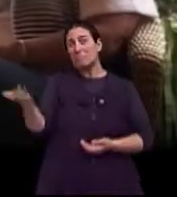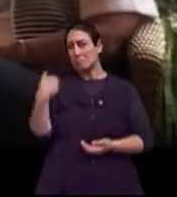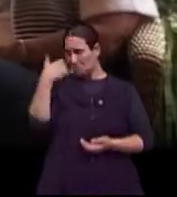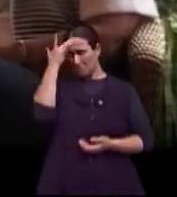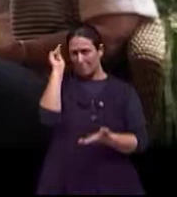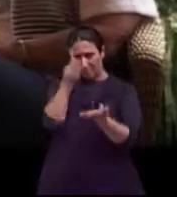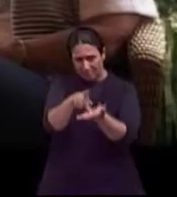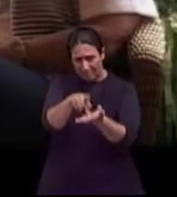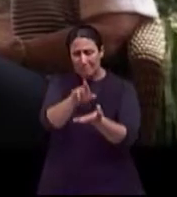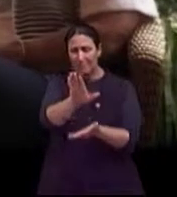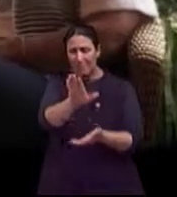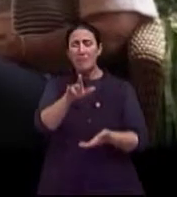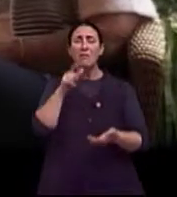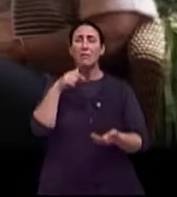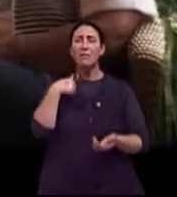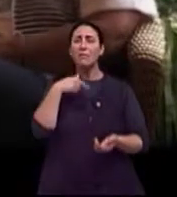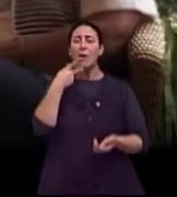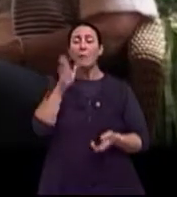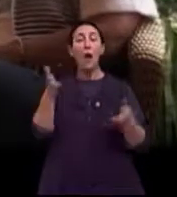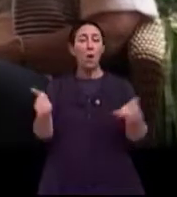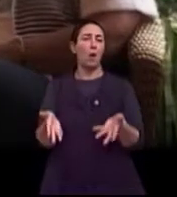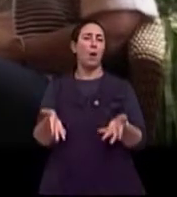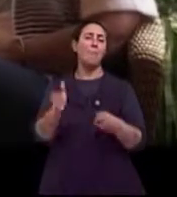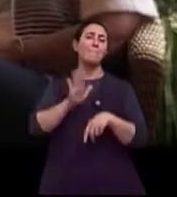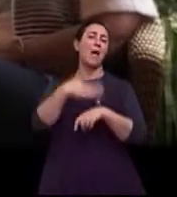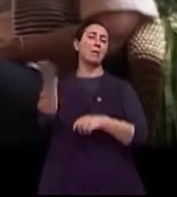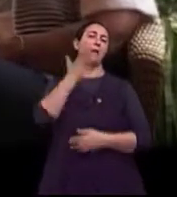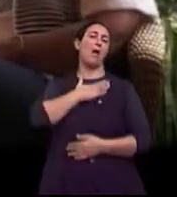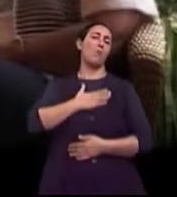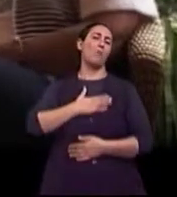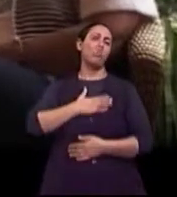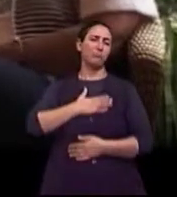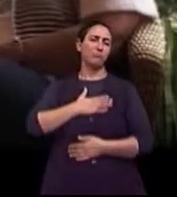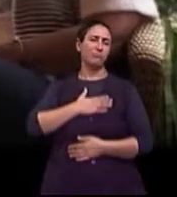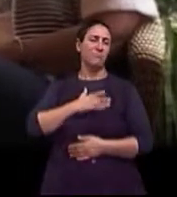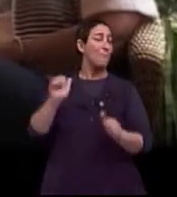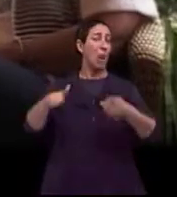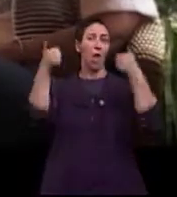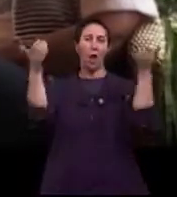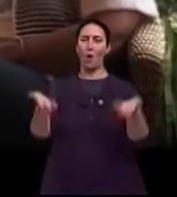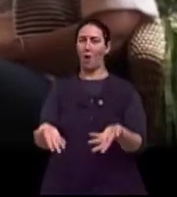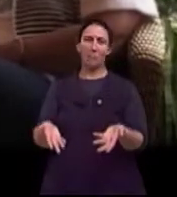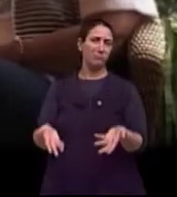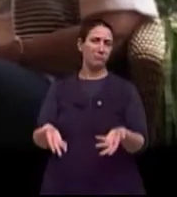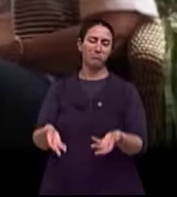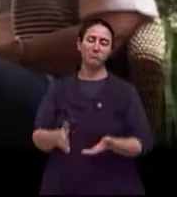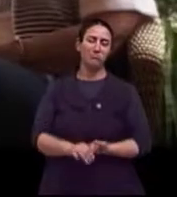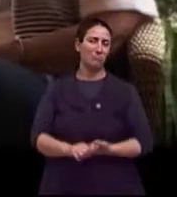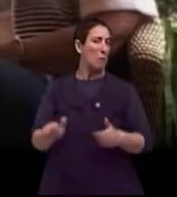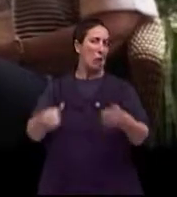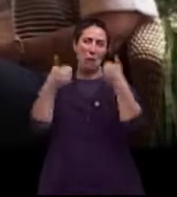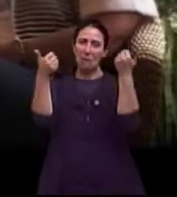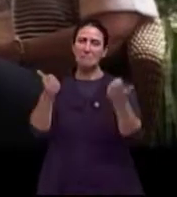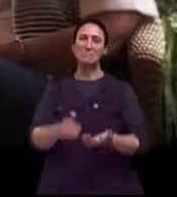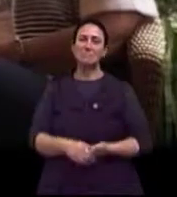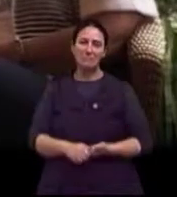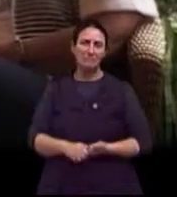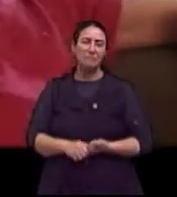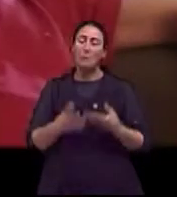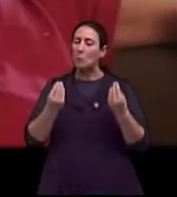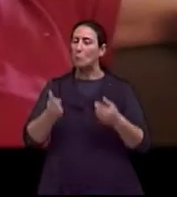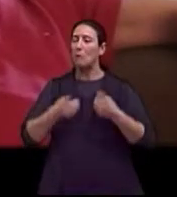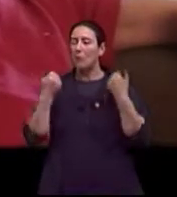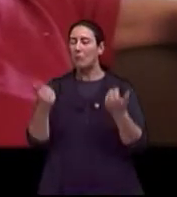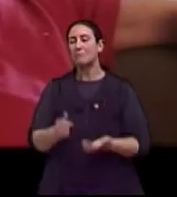franqueza, eu acho que agora a coisa é muito mais tranquila e muito melhor, muito melhor, muito